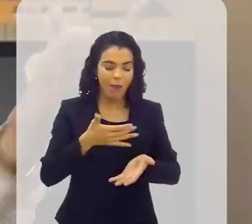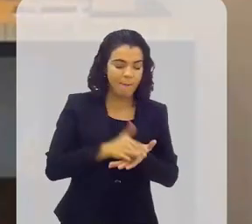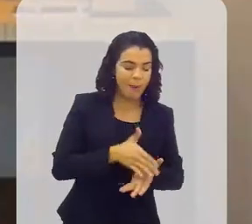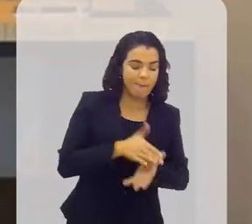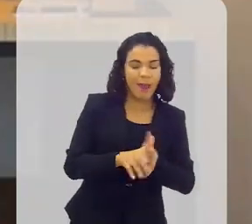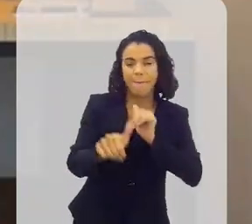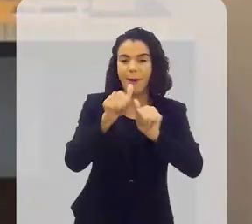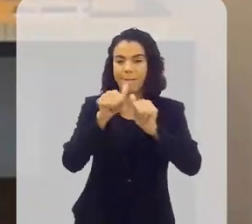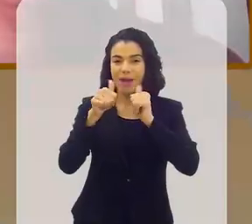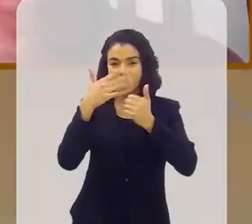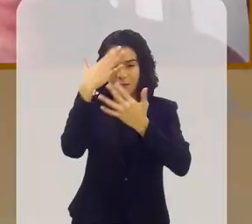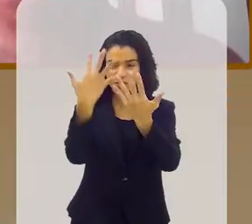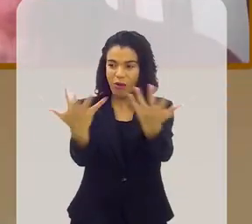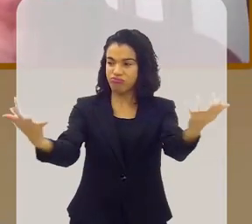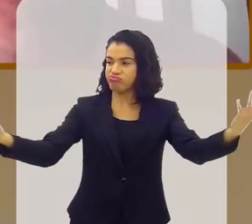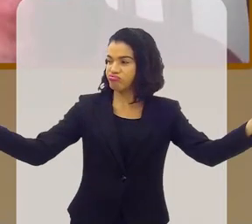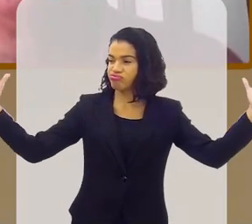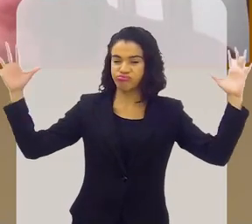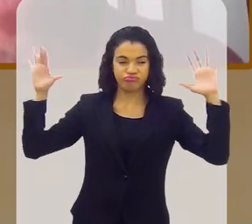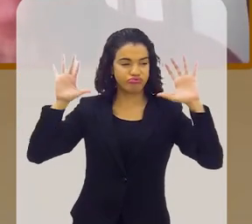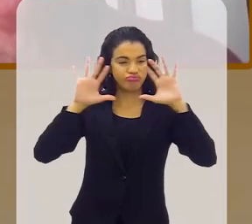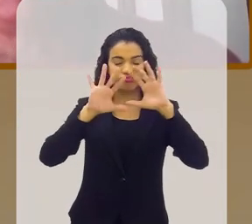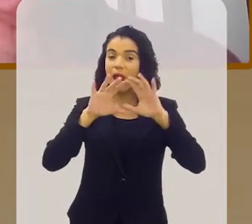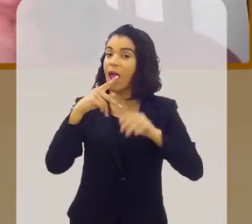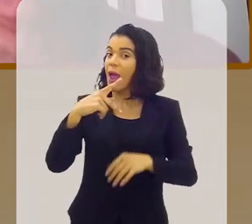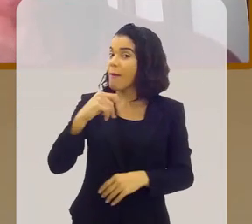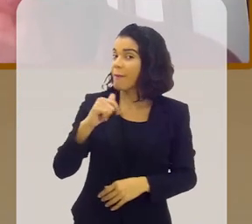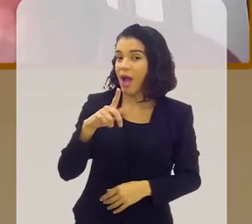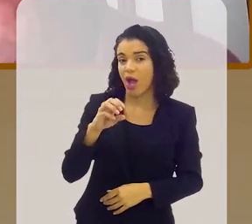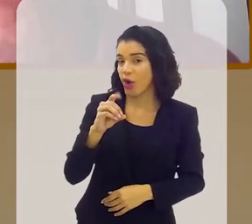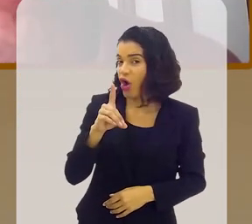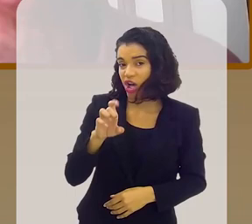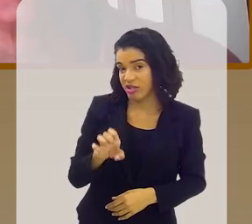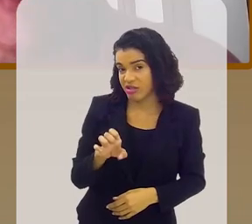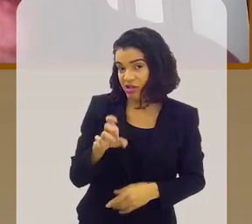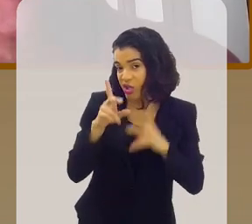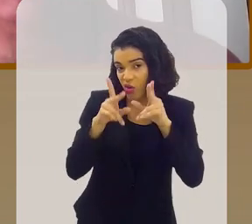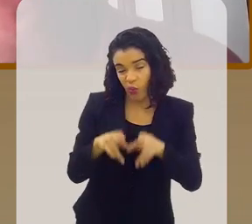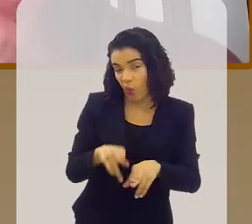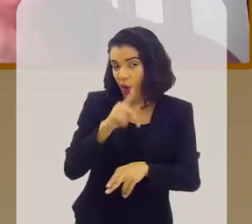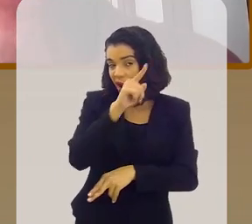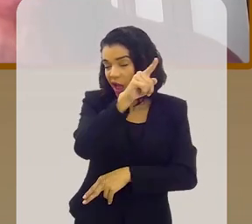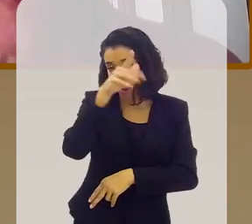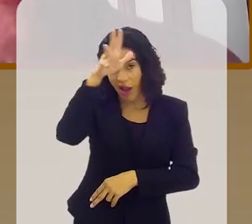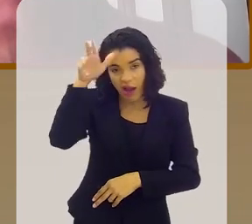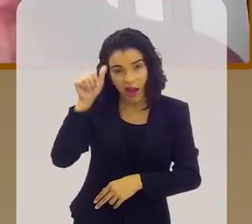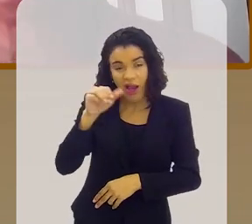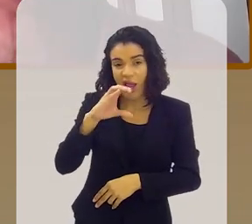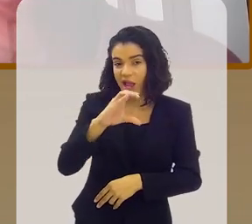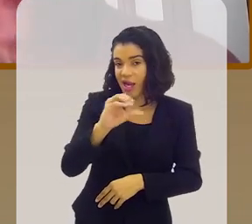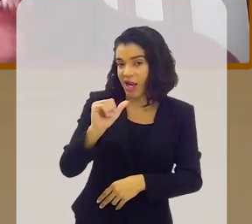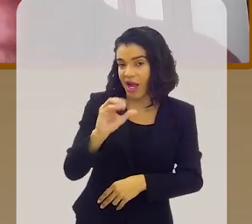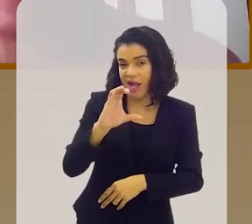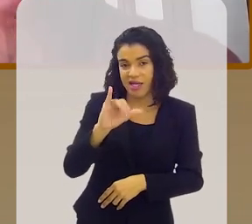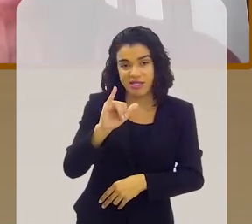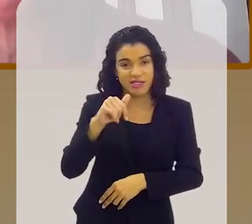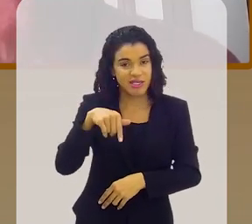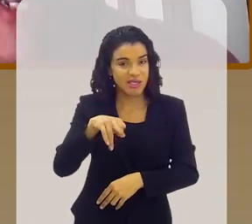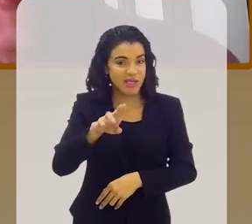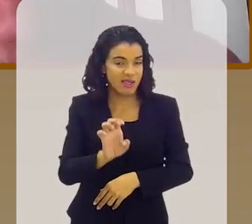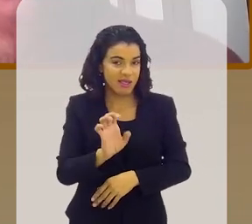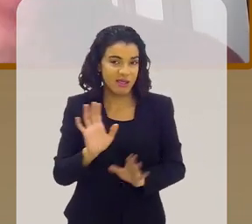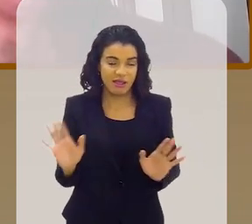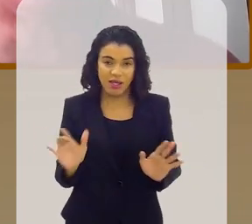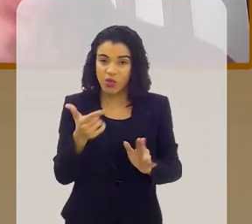a galera em roda, né? Em É um bom pagode. Que era o que acontecia no Cacique, sem som, sem DJ, sem